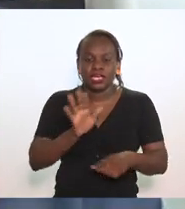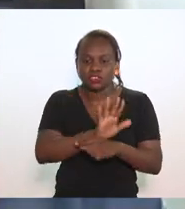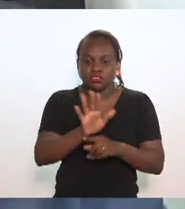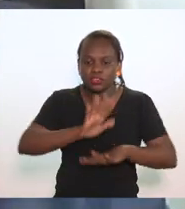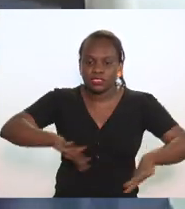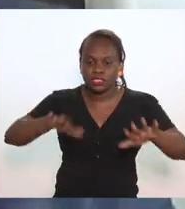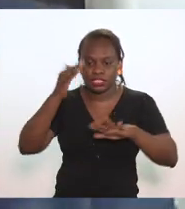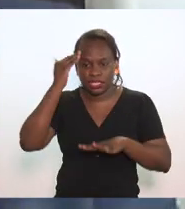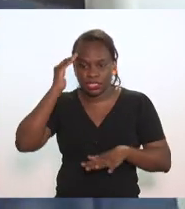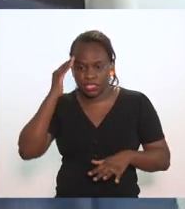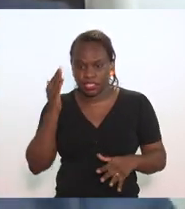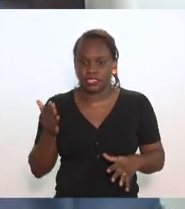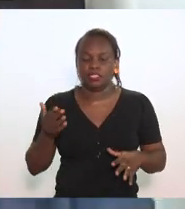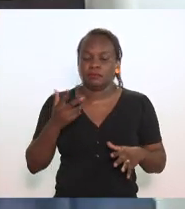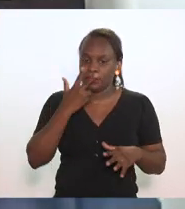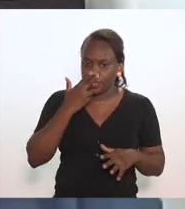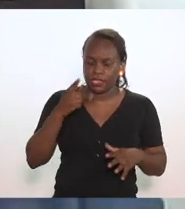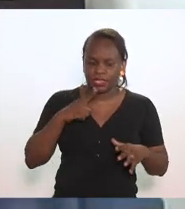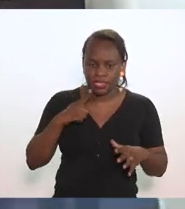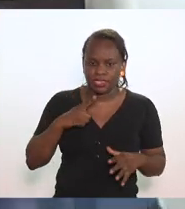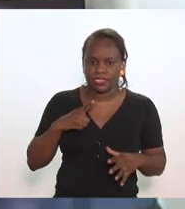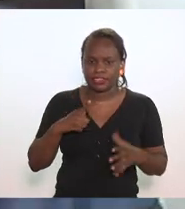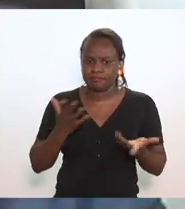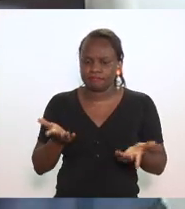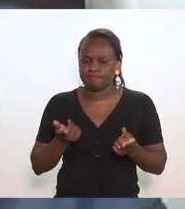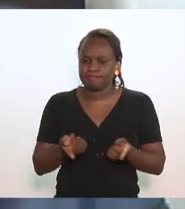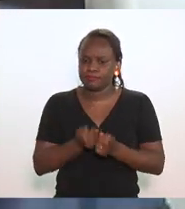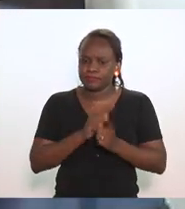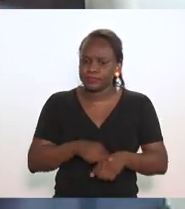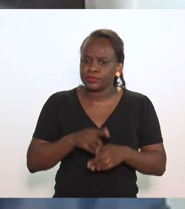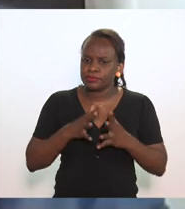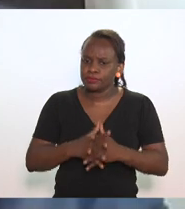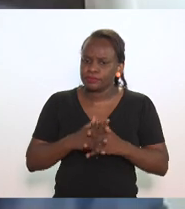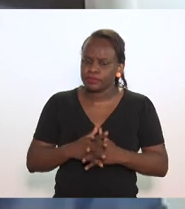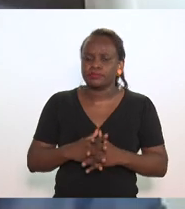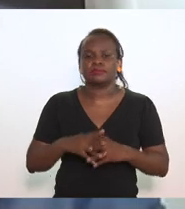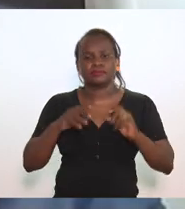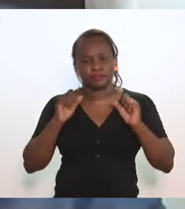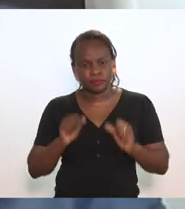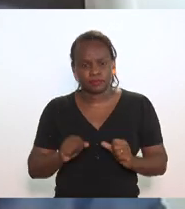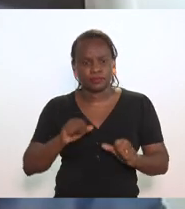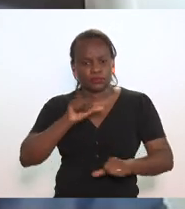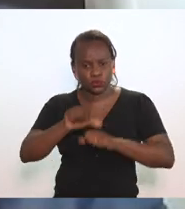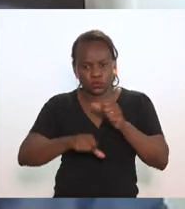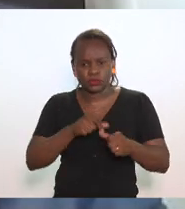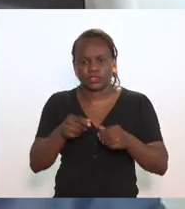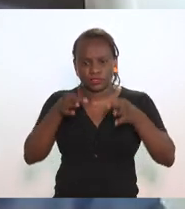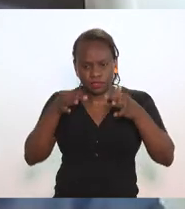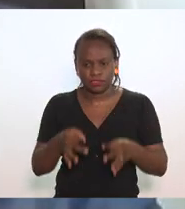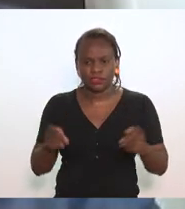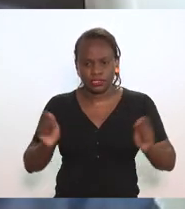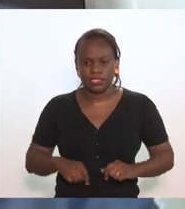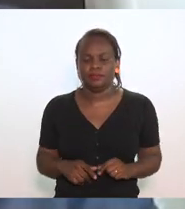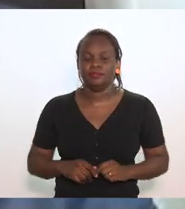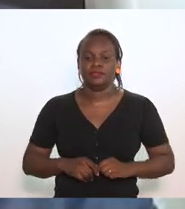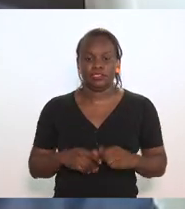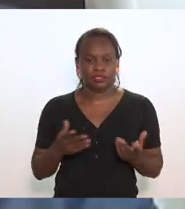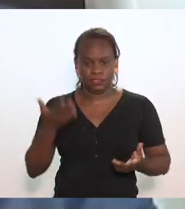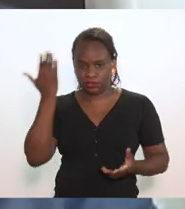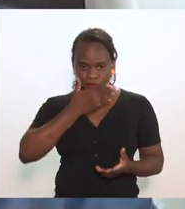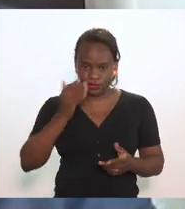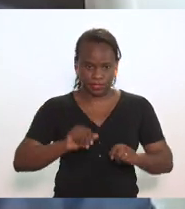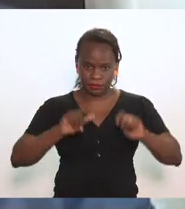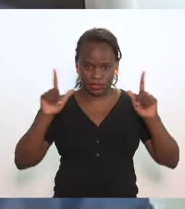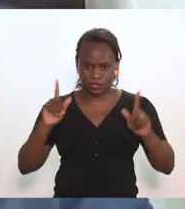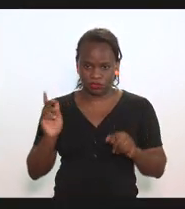ouvintes, me parece que tem uma distorção que deve e pode ser corrigido. vocês ainda não veem a minha